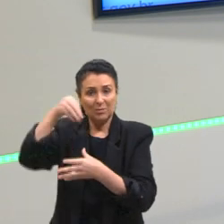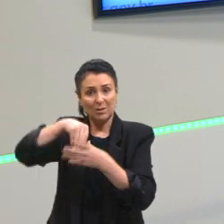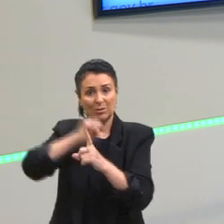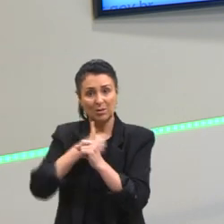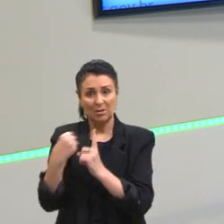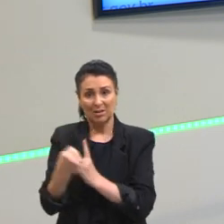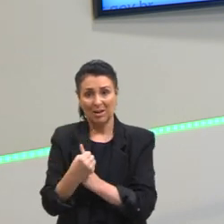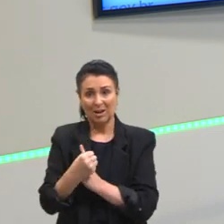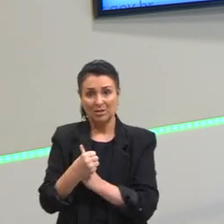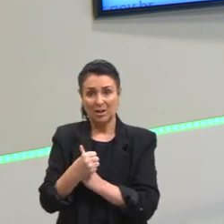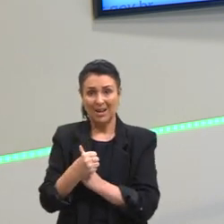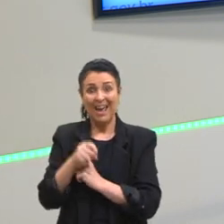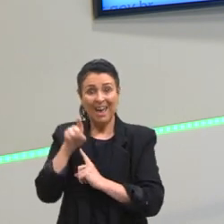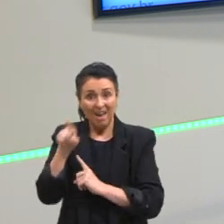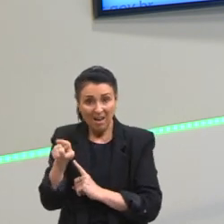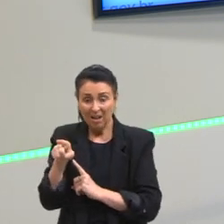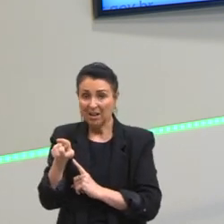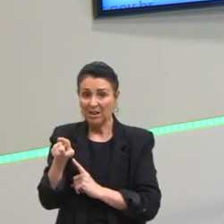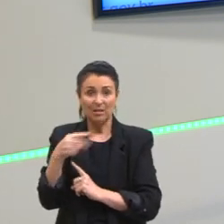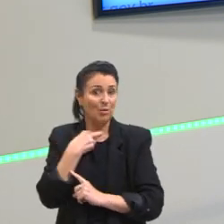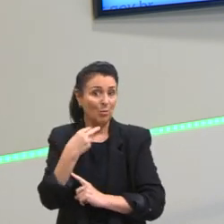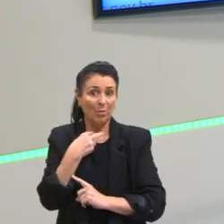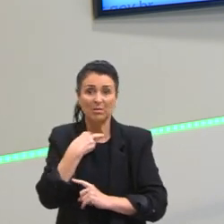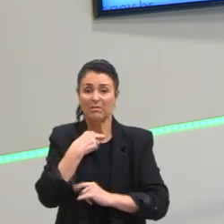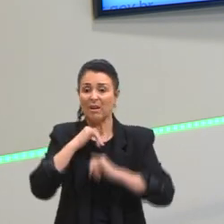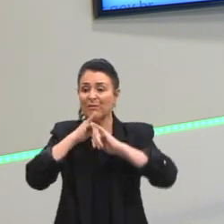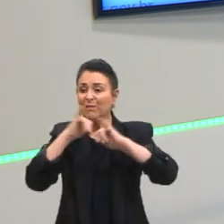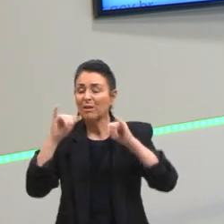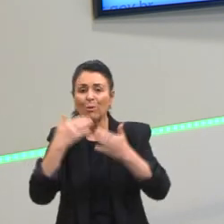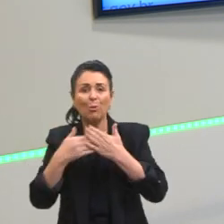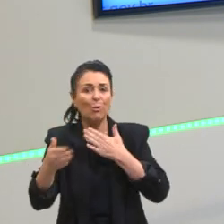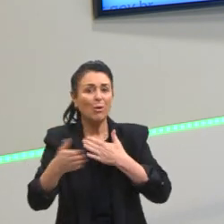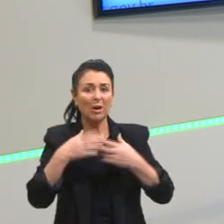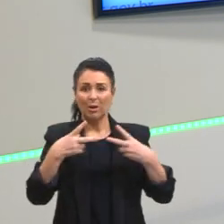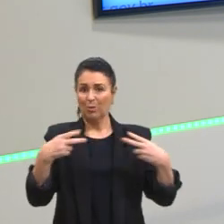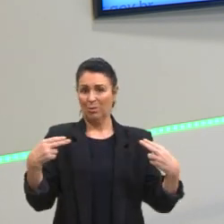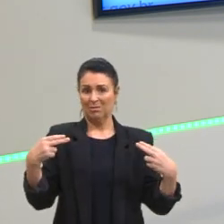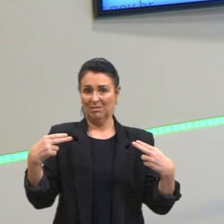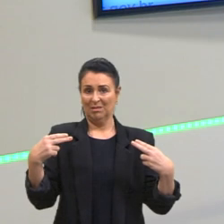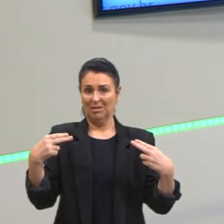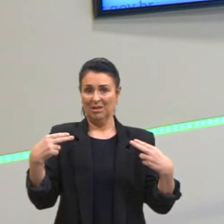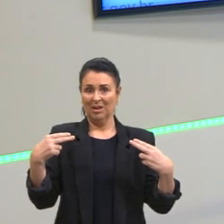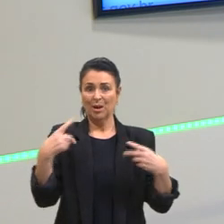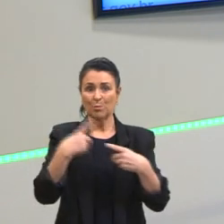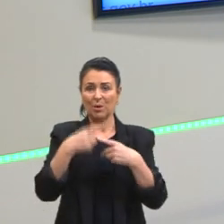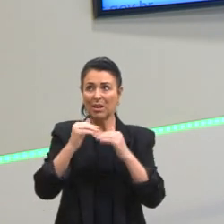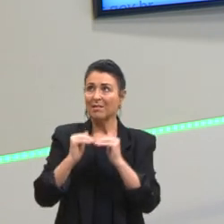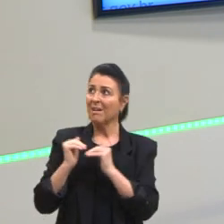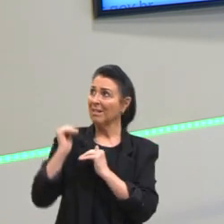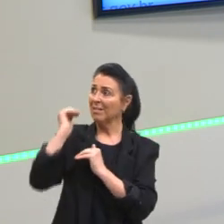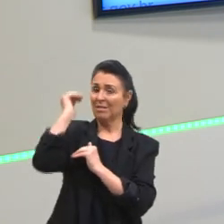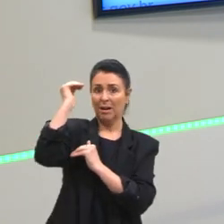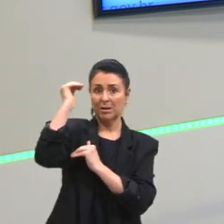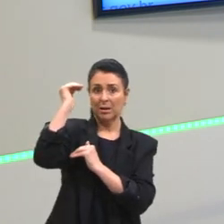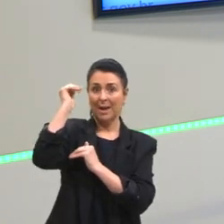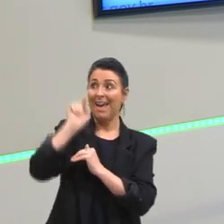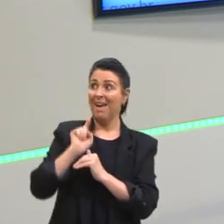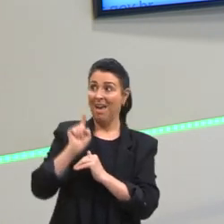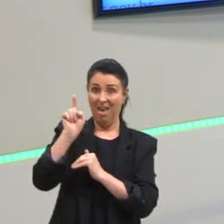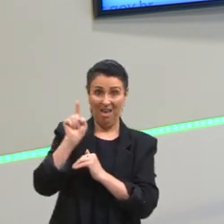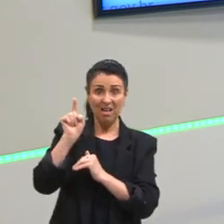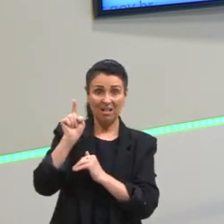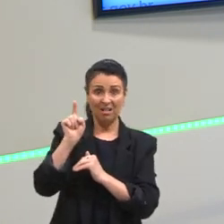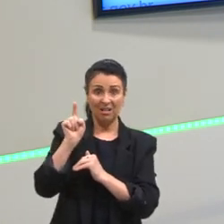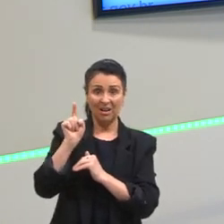não pode dizer qualquer coisa. De uma pessoa de um status social elevado, sempre se espera algo interessante.